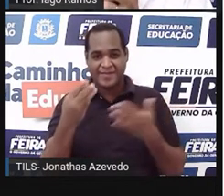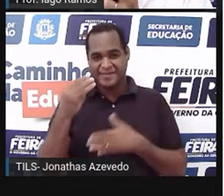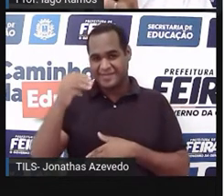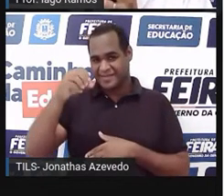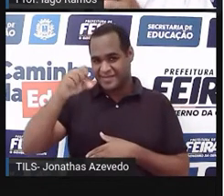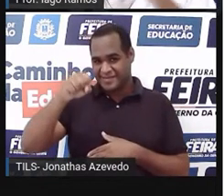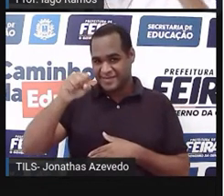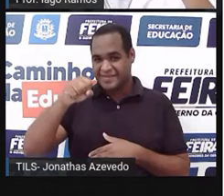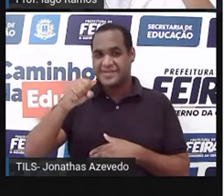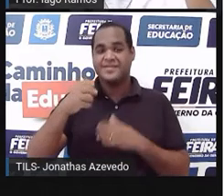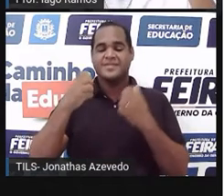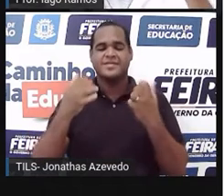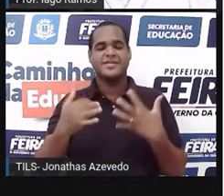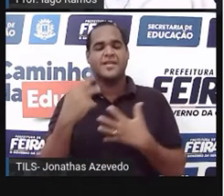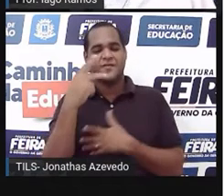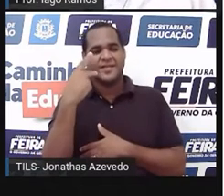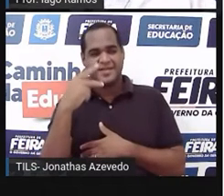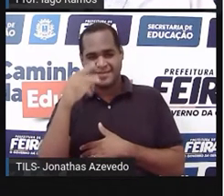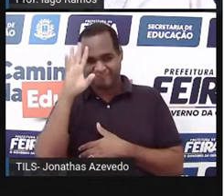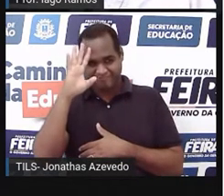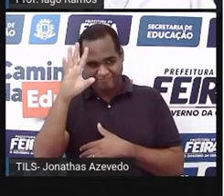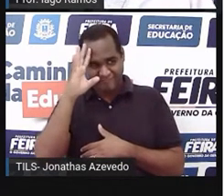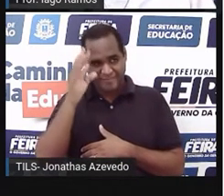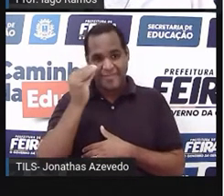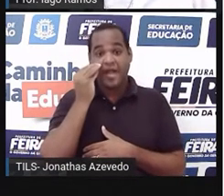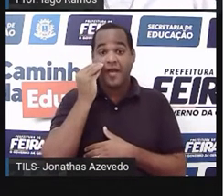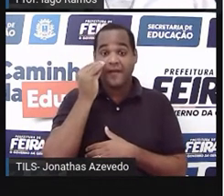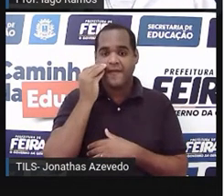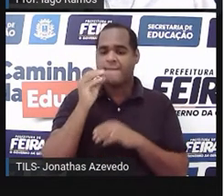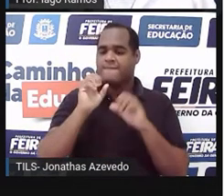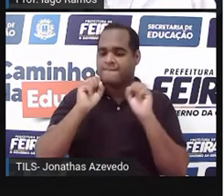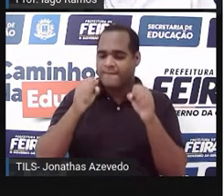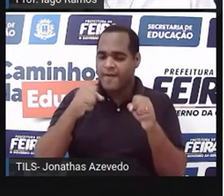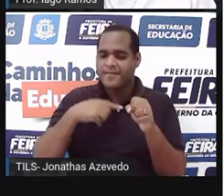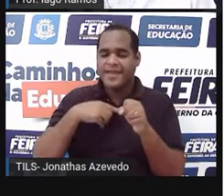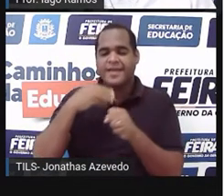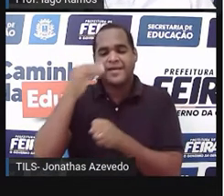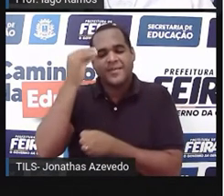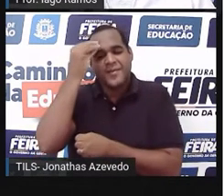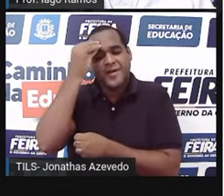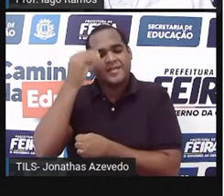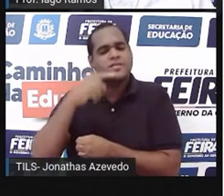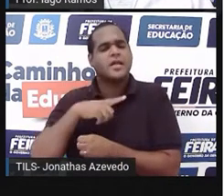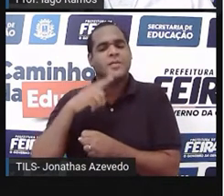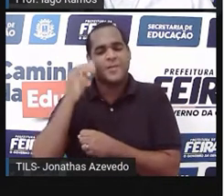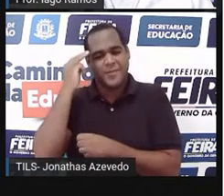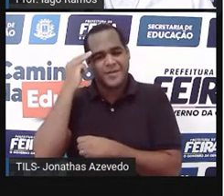segundos que faltam, para você tentar resgatar na sua memória o que são os números racionais.